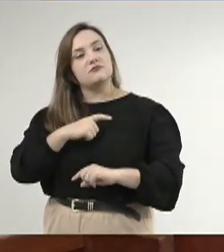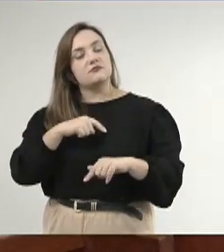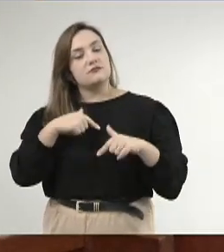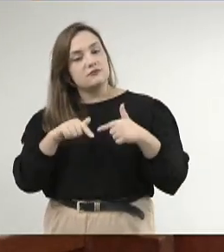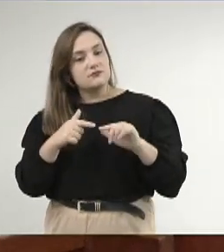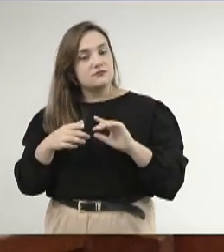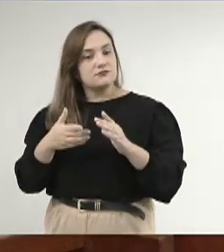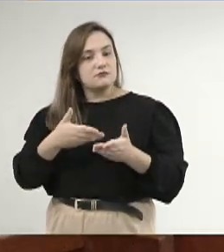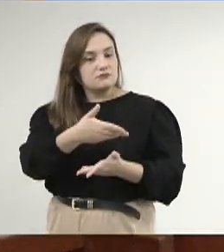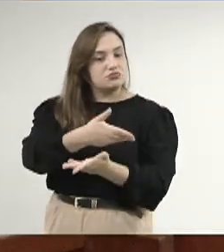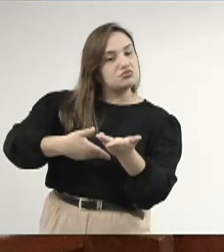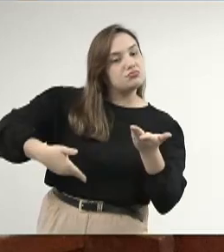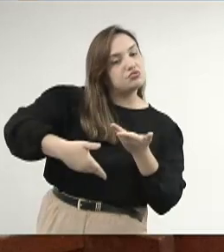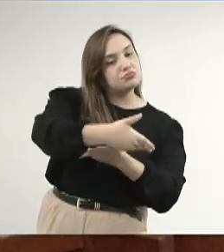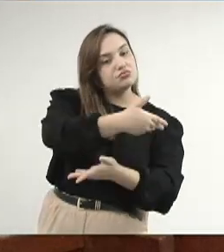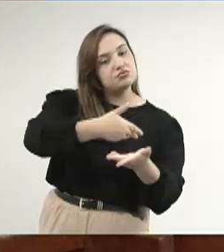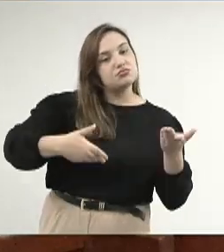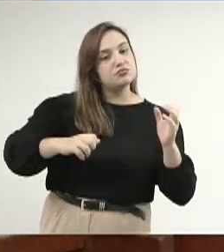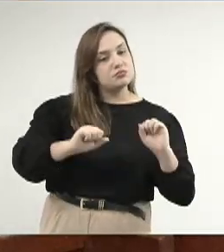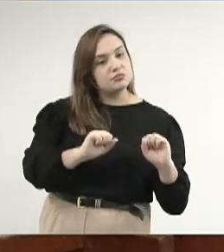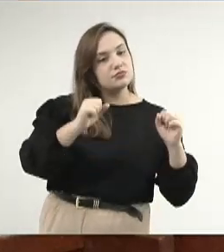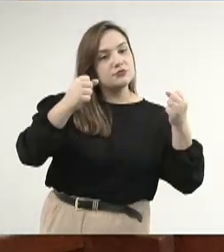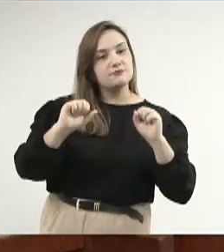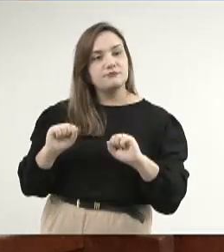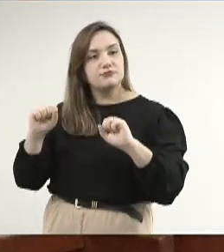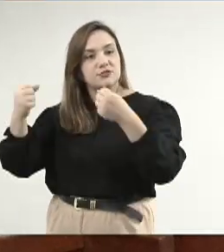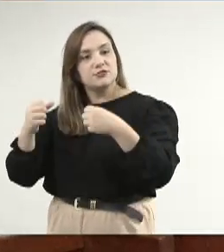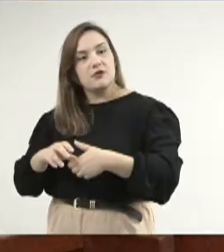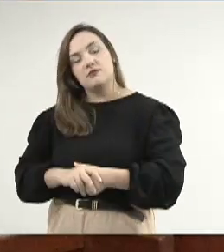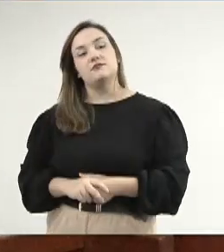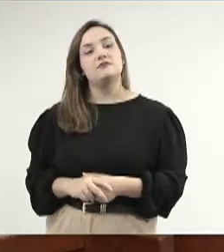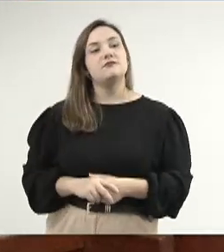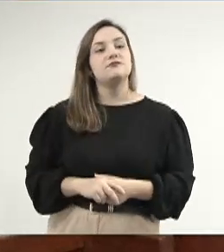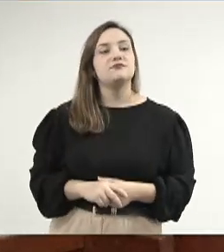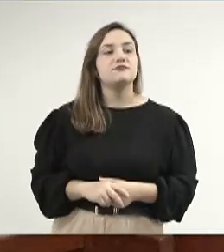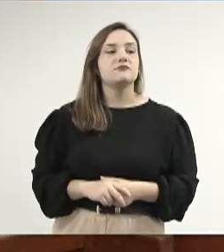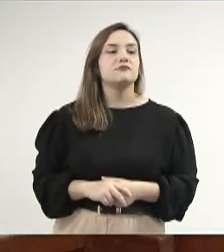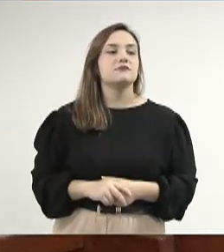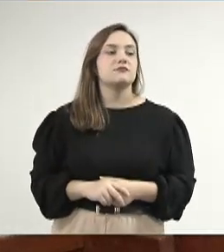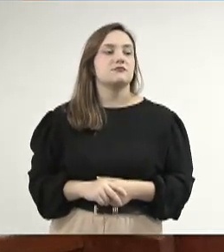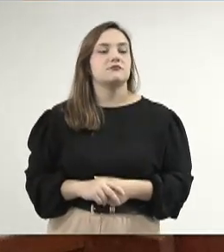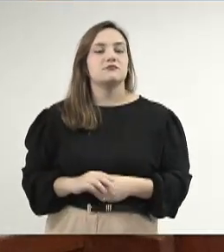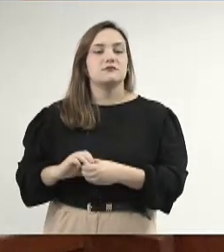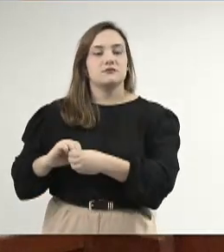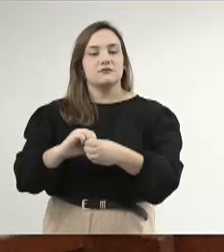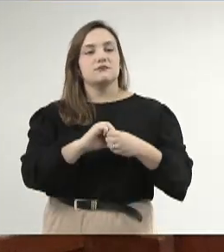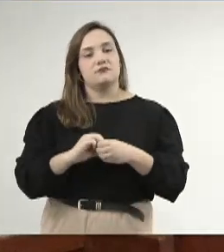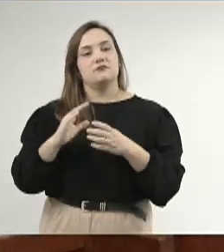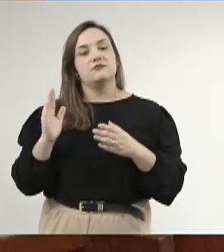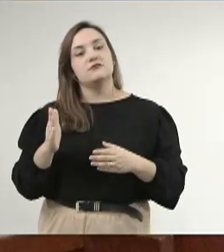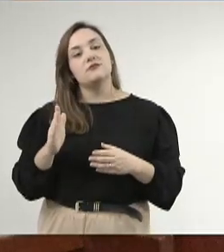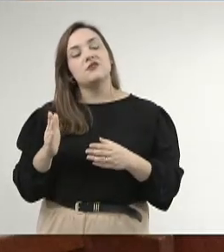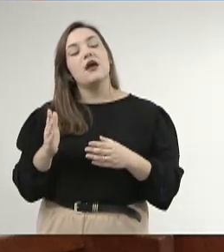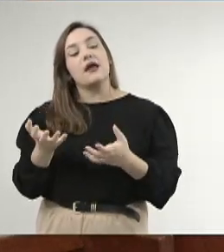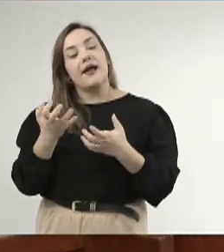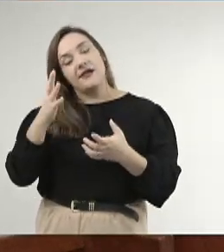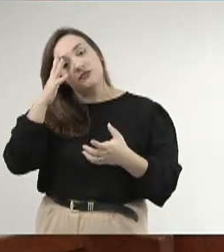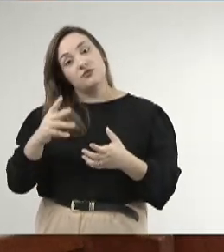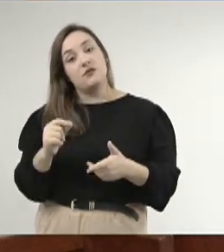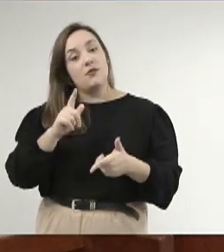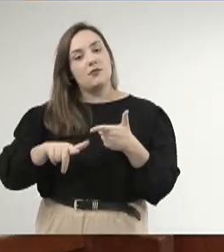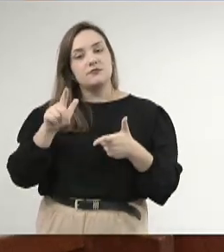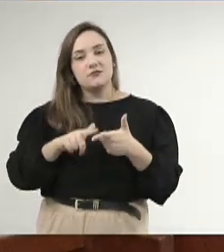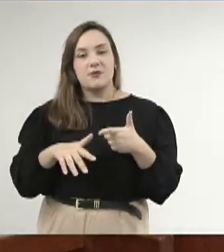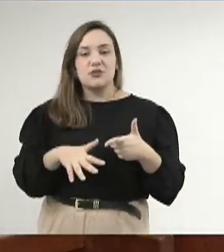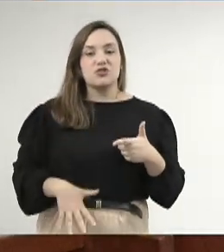colaborativo e de esforço conjunto. As cooperativas nascem para resolver problemas coletivos e têm em